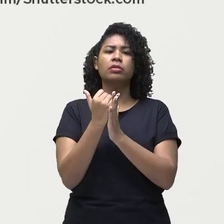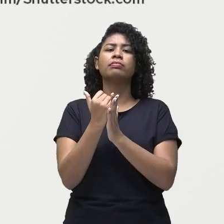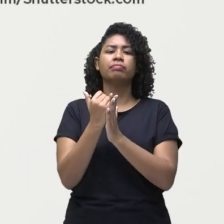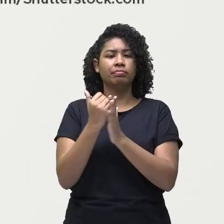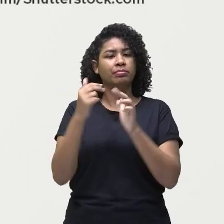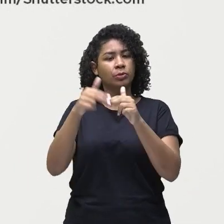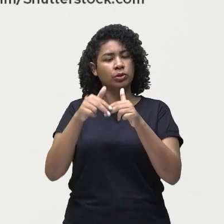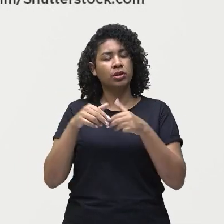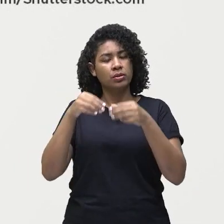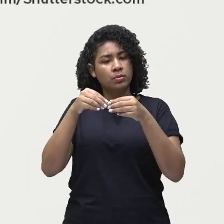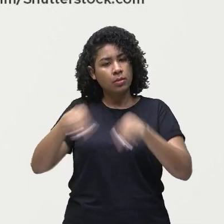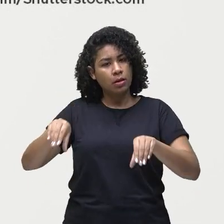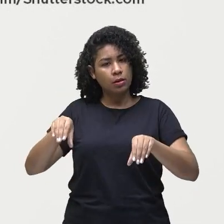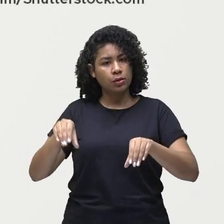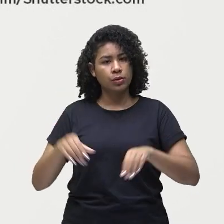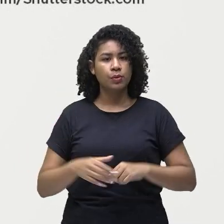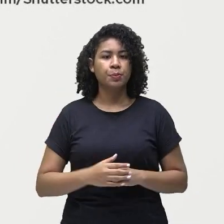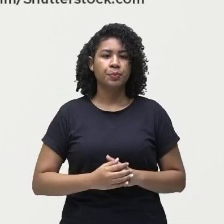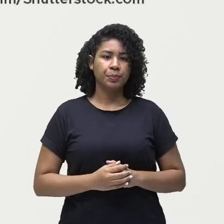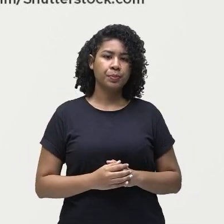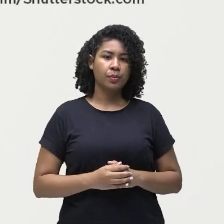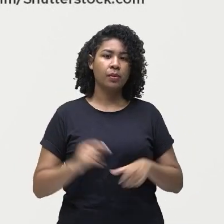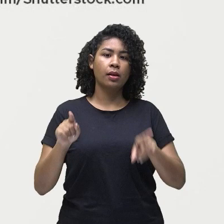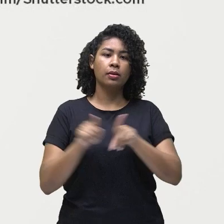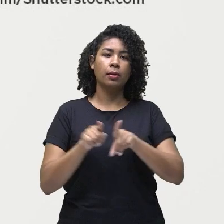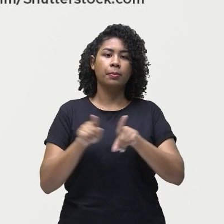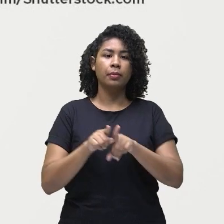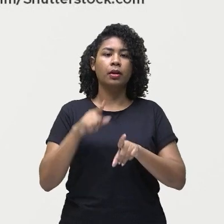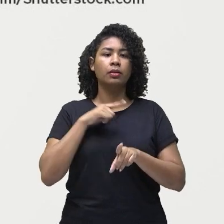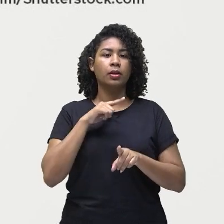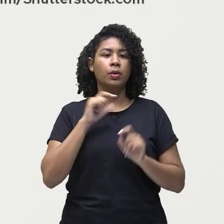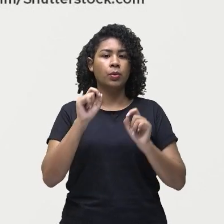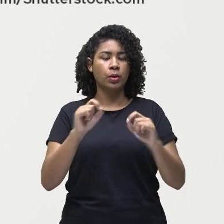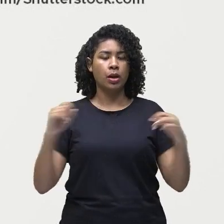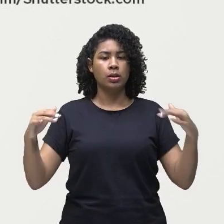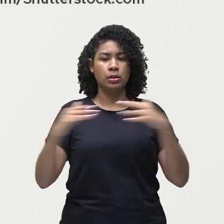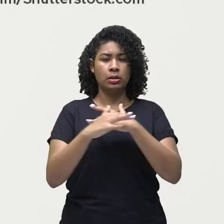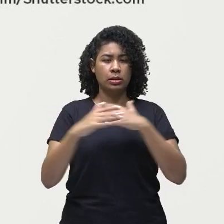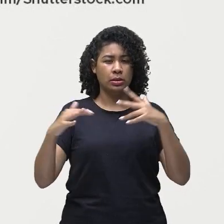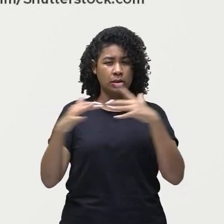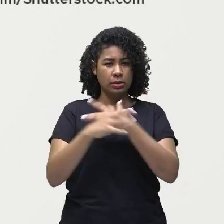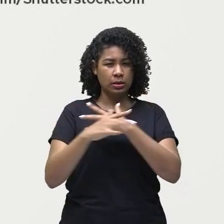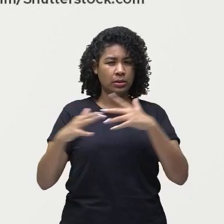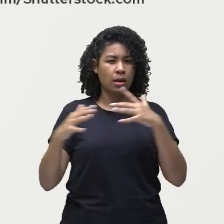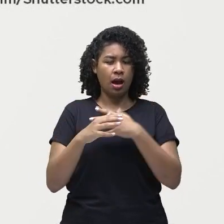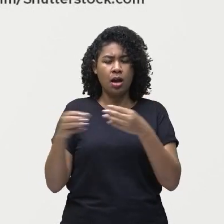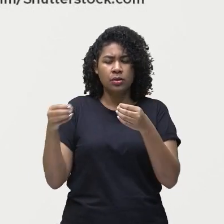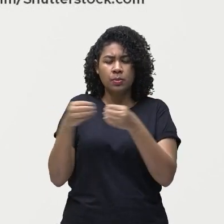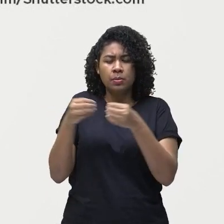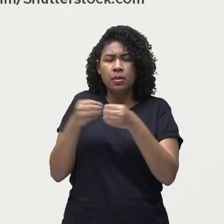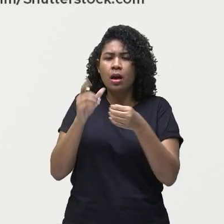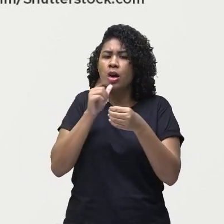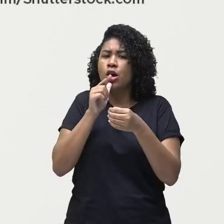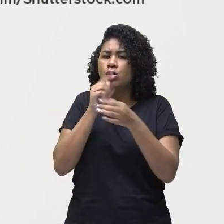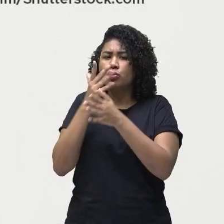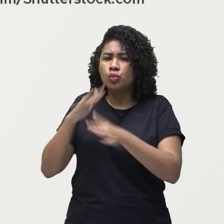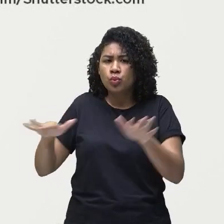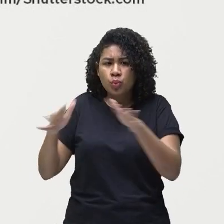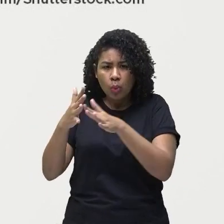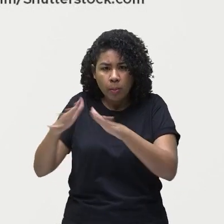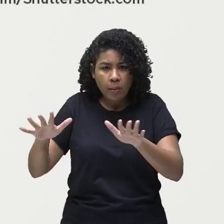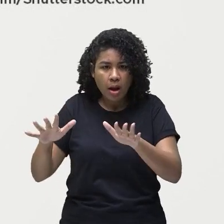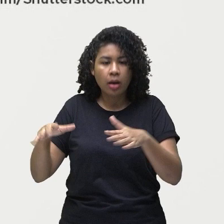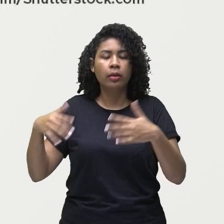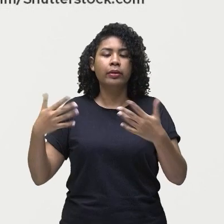pode prejudicar e a inundação de cidades litorâneas quando a gente fala de cidades litorâneas